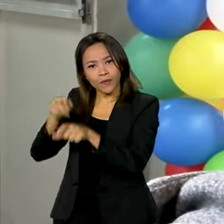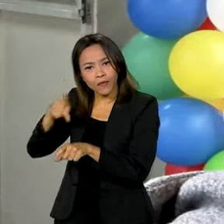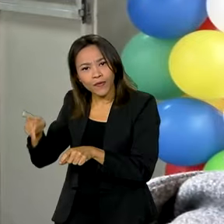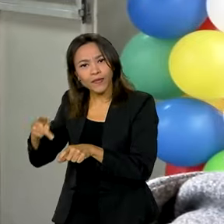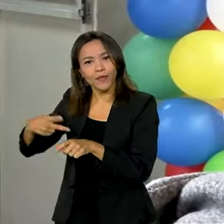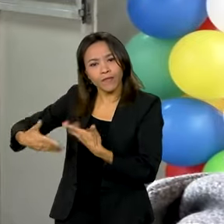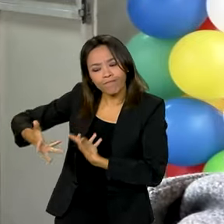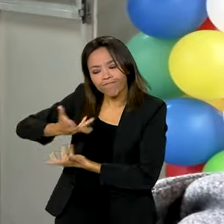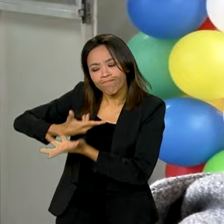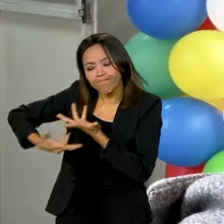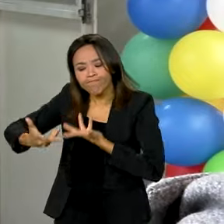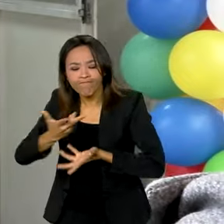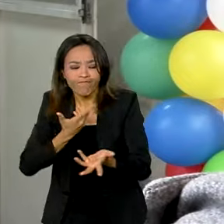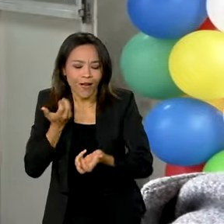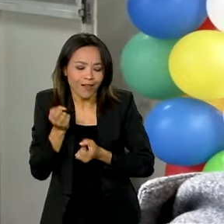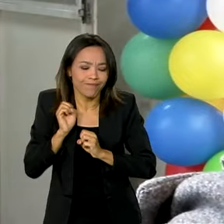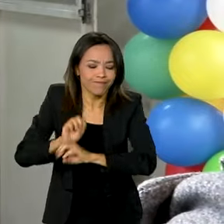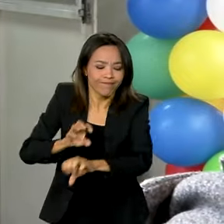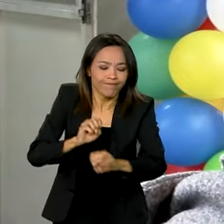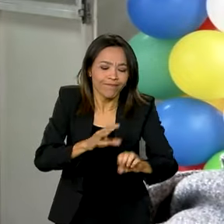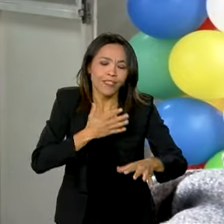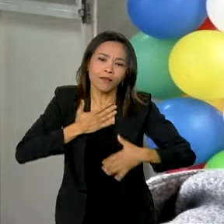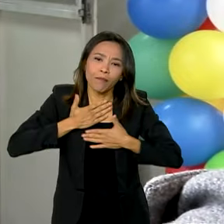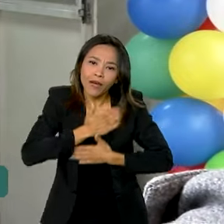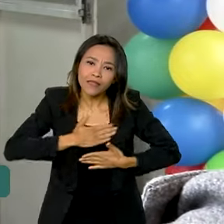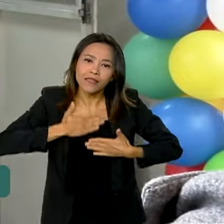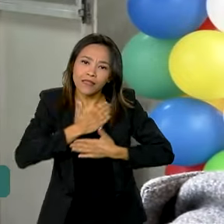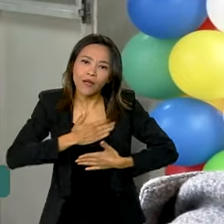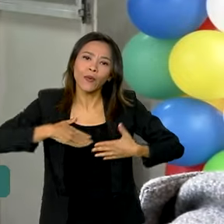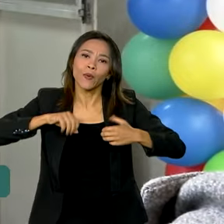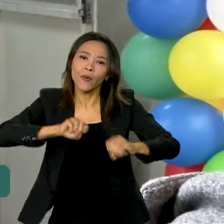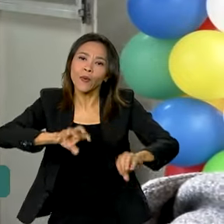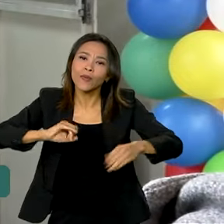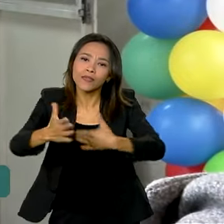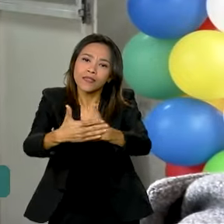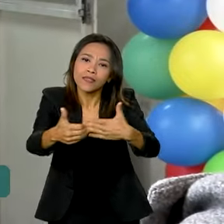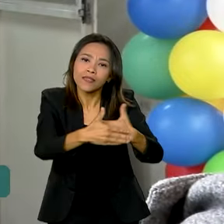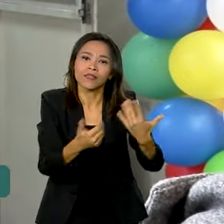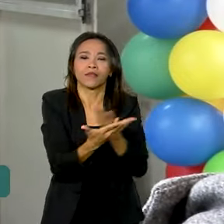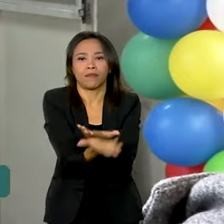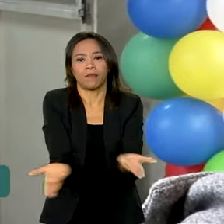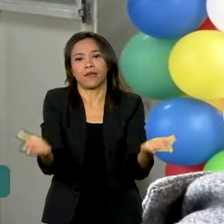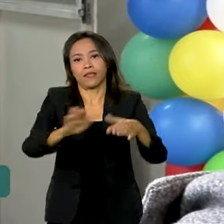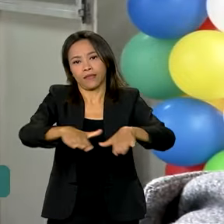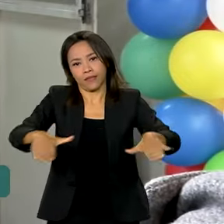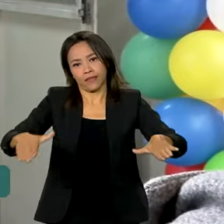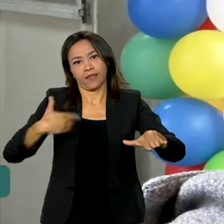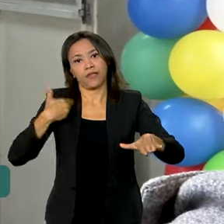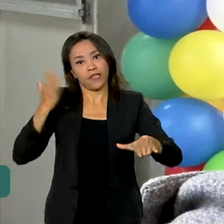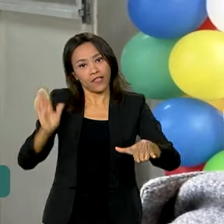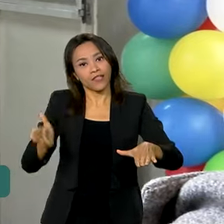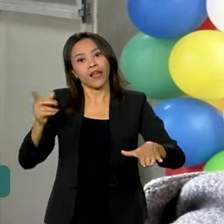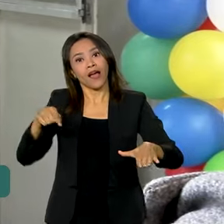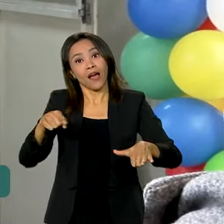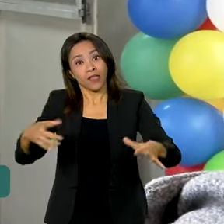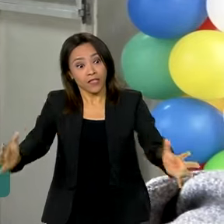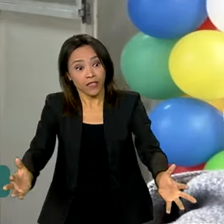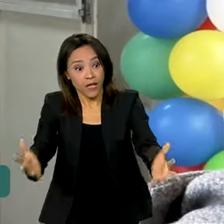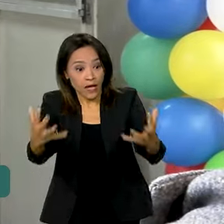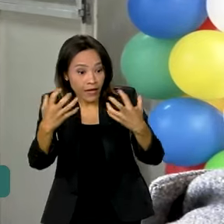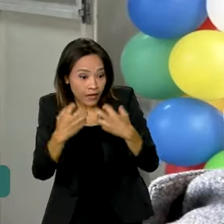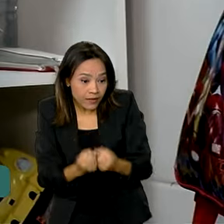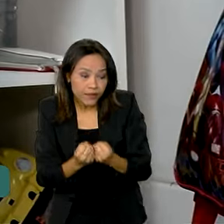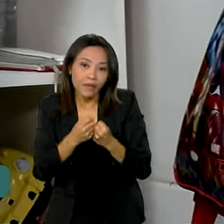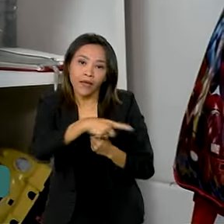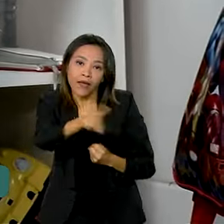Para que nesse momento, esse momento seja prazeroso, seja aconchegante, e a consiga, como eu estava falando, acarinhar essas famílias da